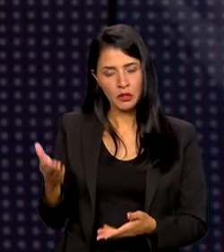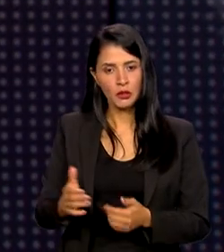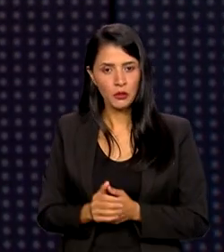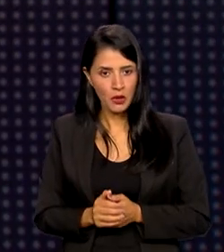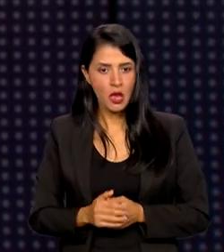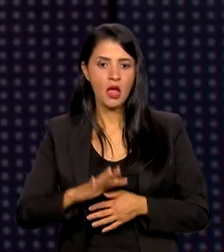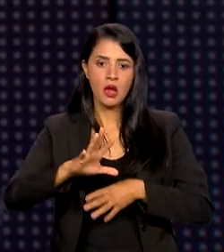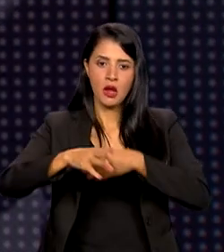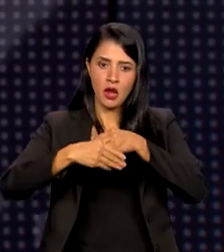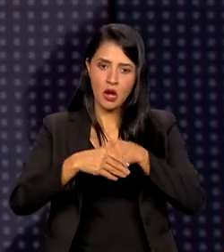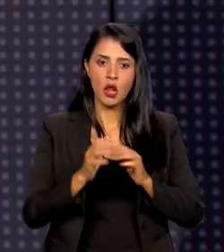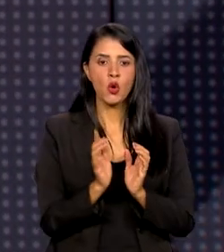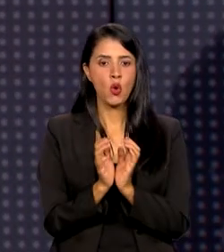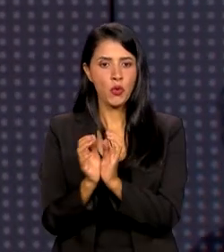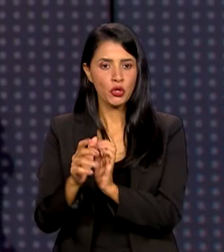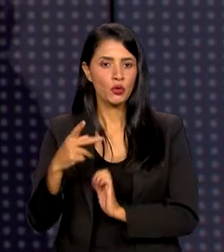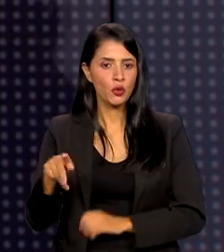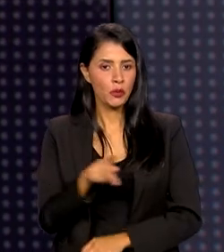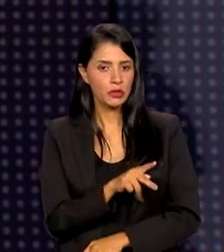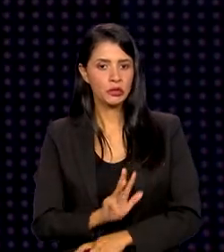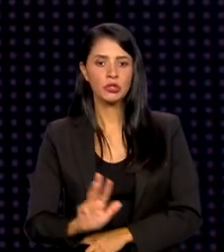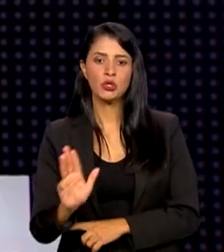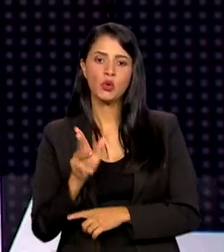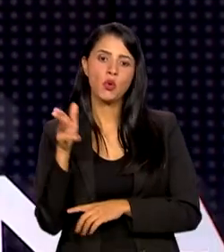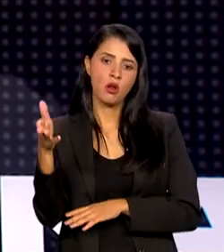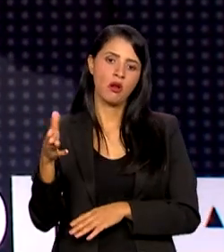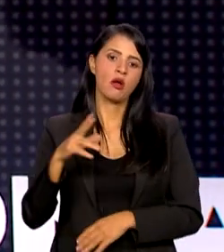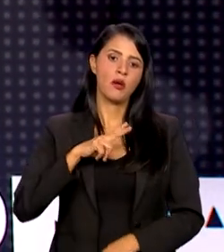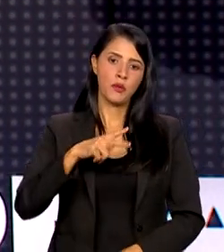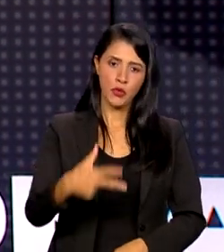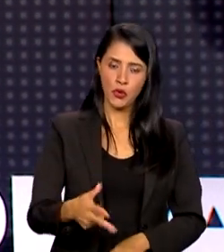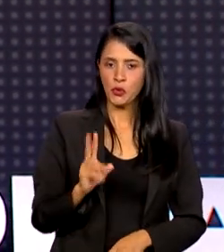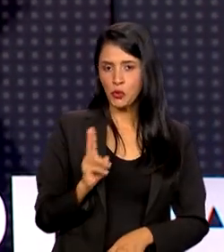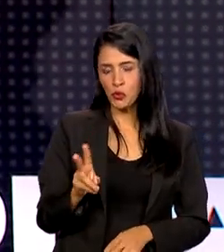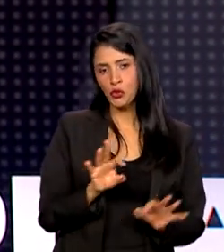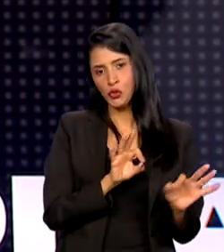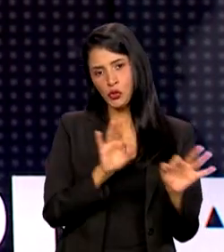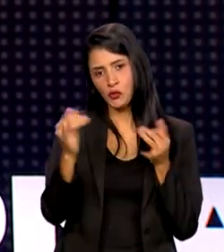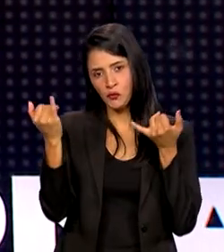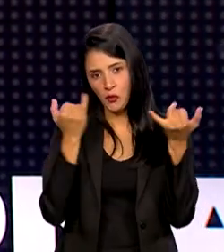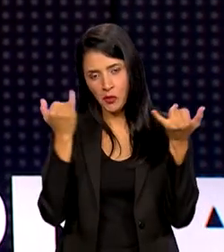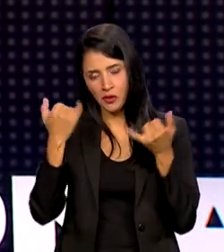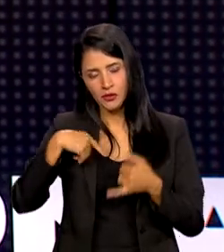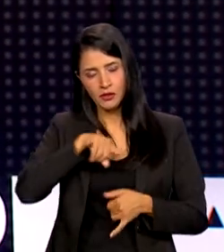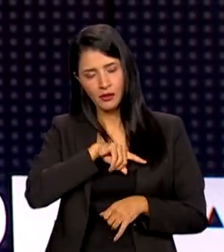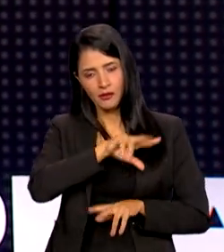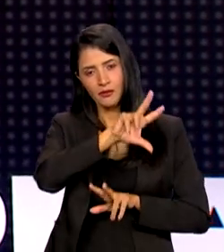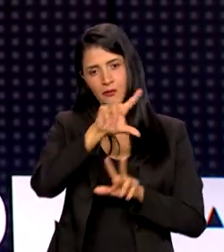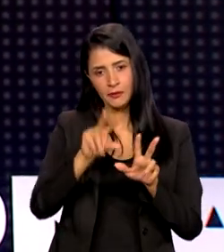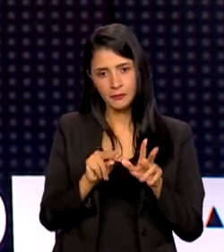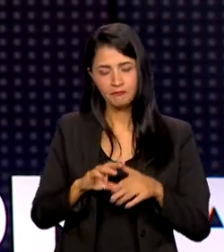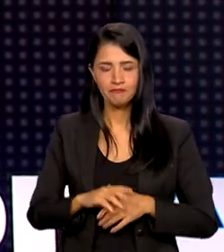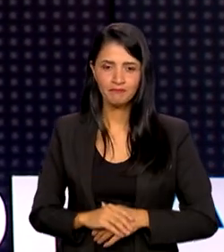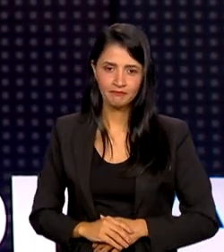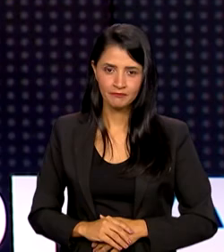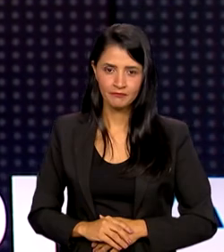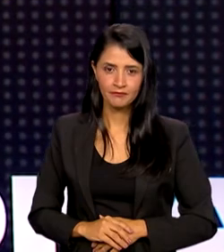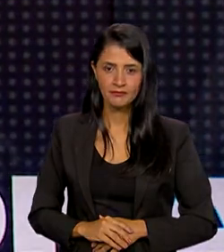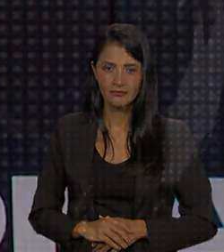Ele integra a comitiva do presidente Lula a Portugal. Continue bem informado com a gente aqui na TV Brasil.